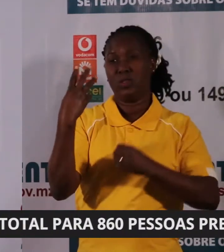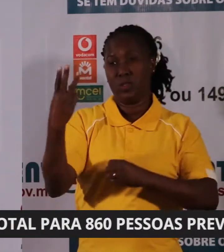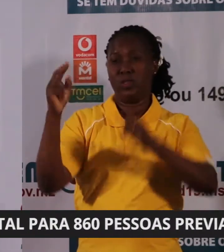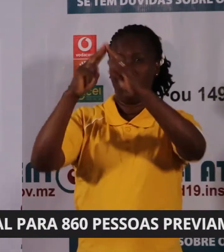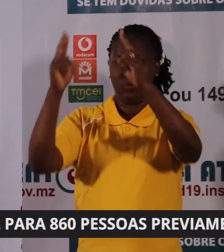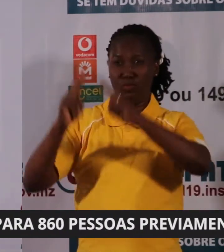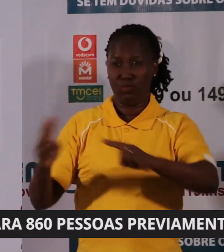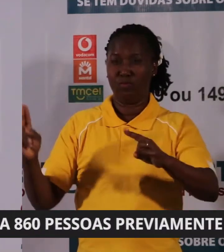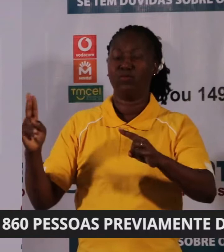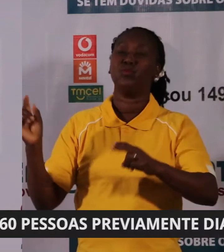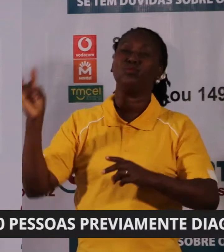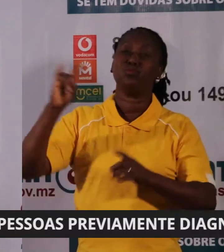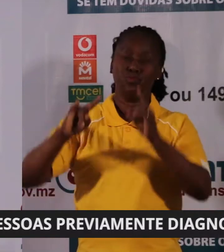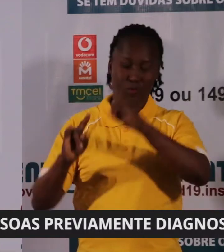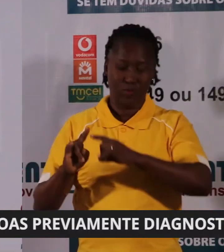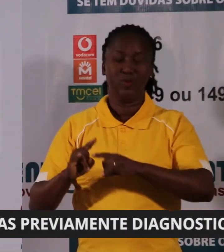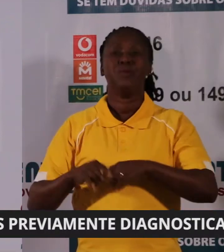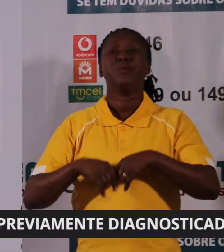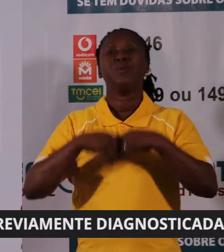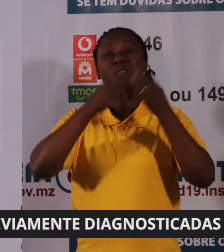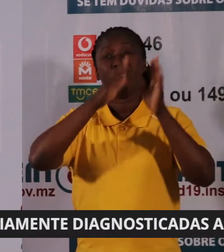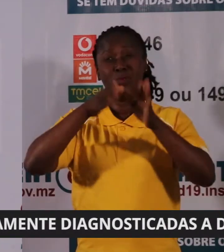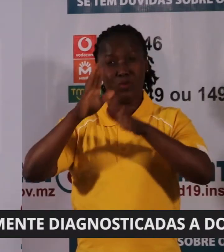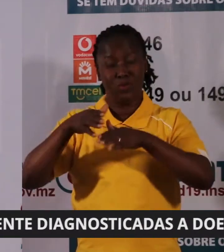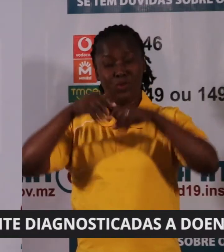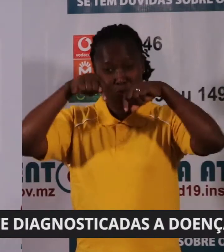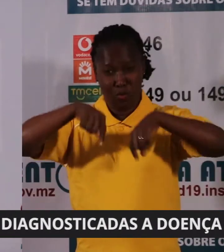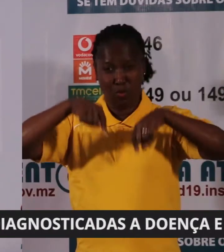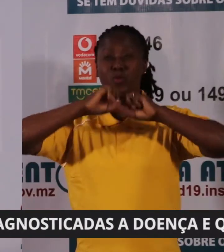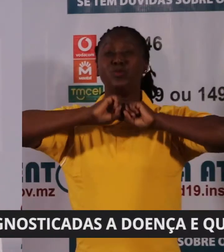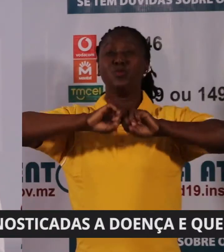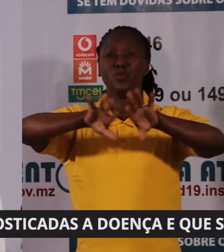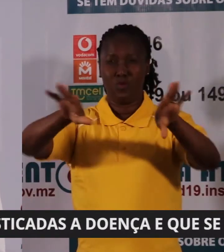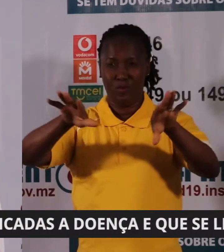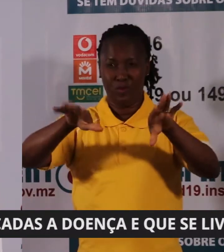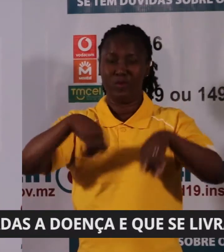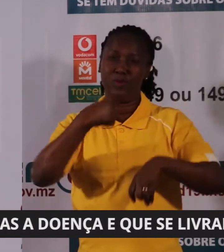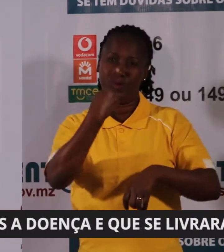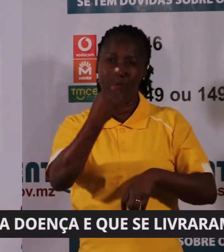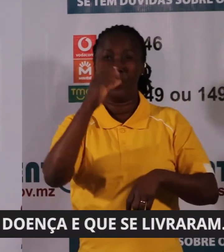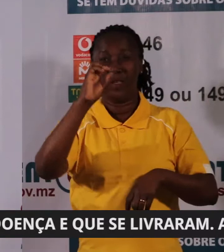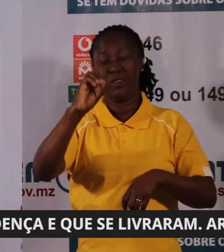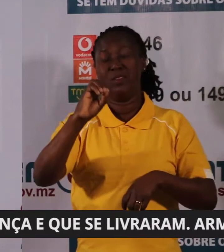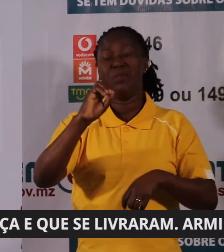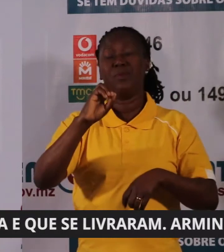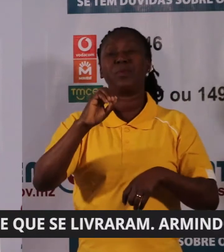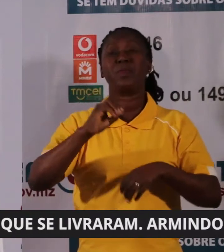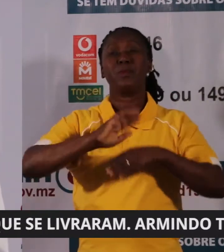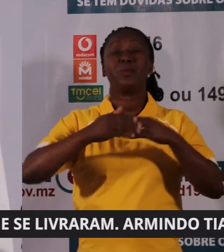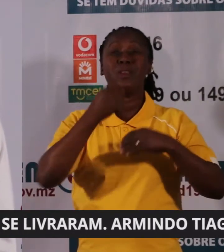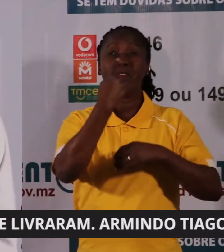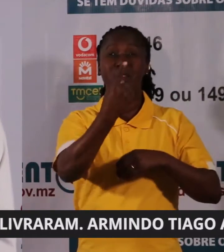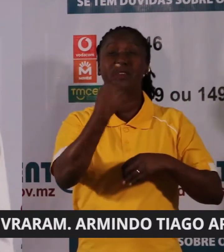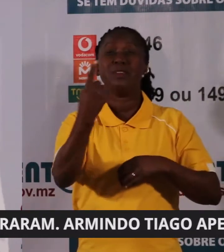Dos casos que hoje reportamos, 113 resultam da